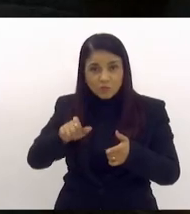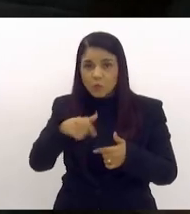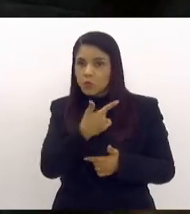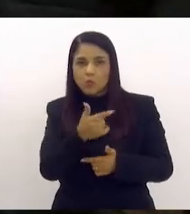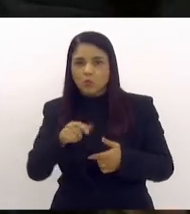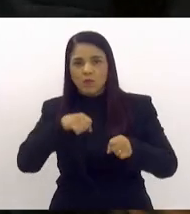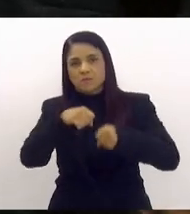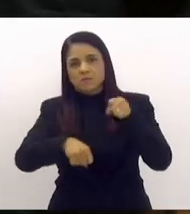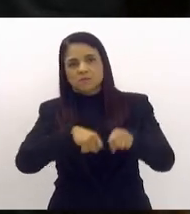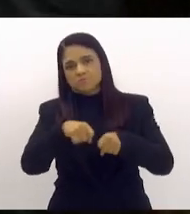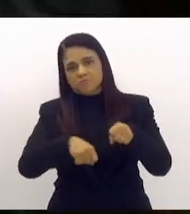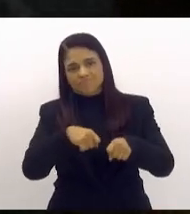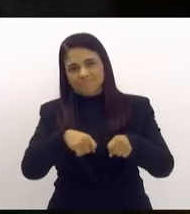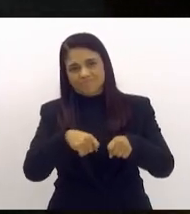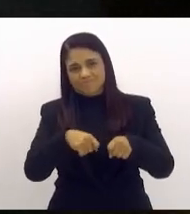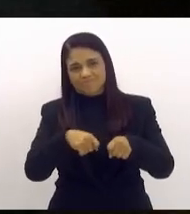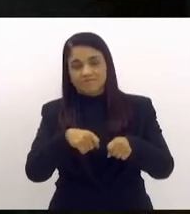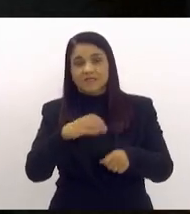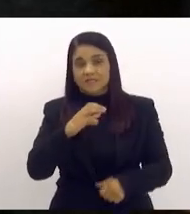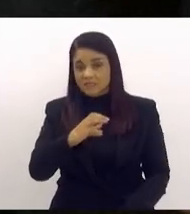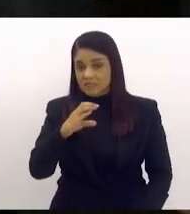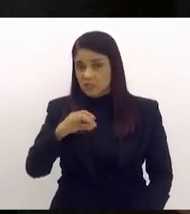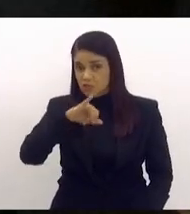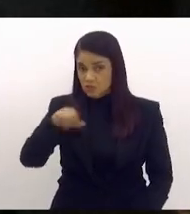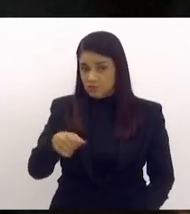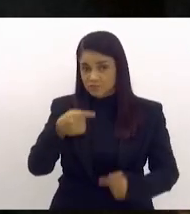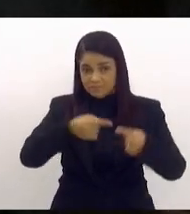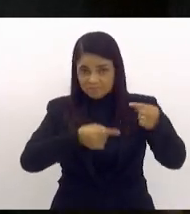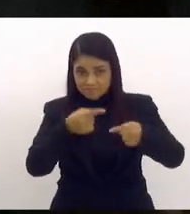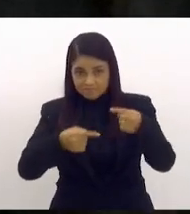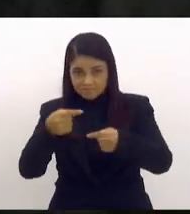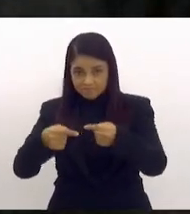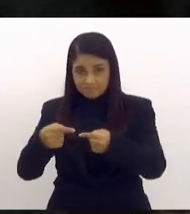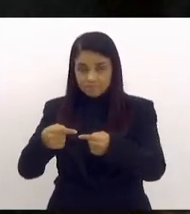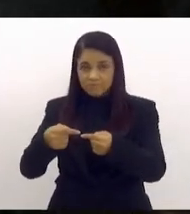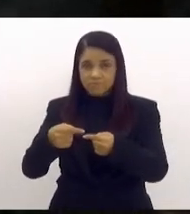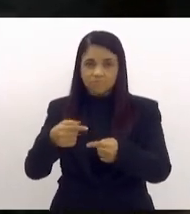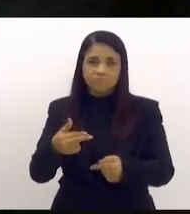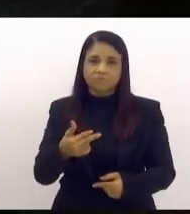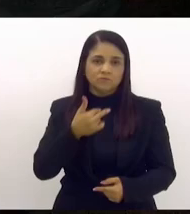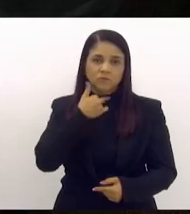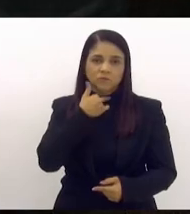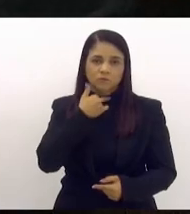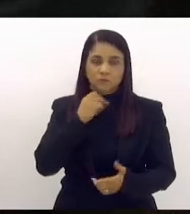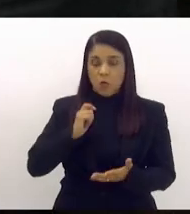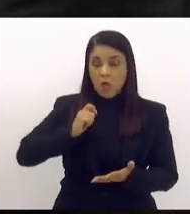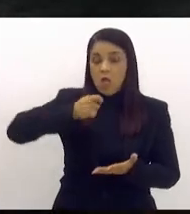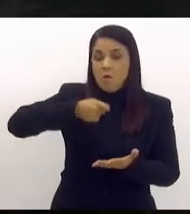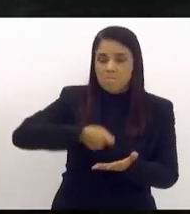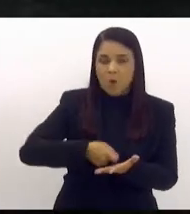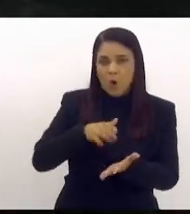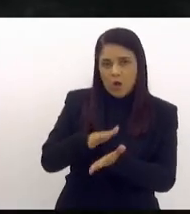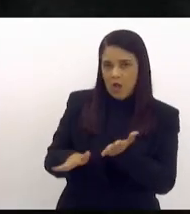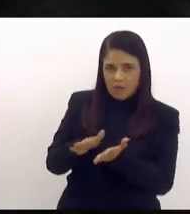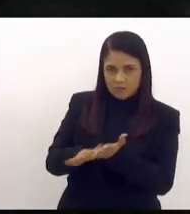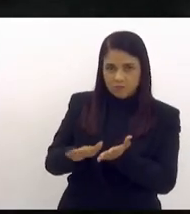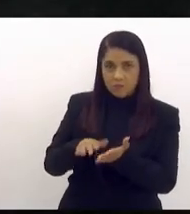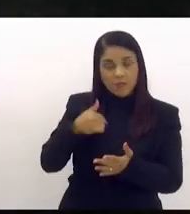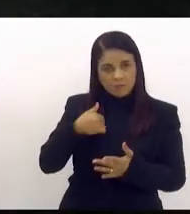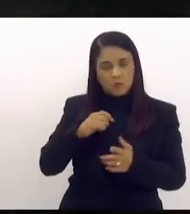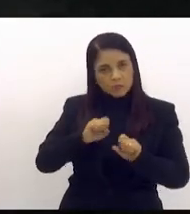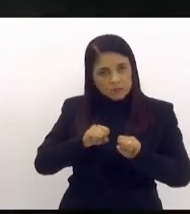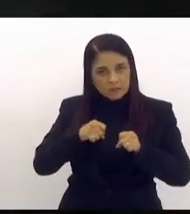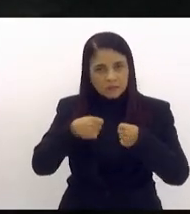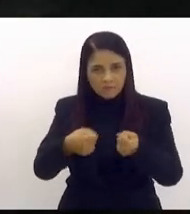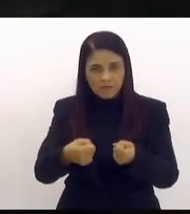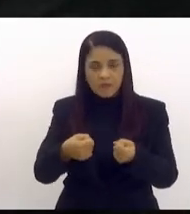tenha um bicicletário. Na CCJ fez um debate de que a gente não pode impor um gasto. Mas eu tenho defendido uma tese